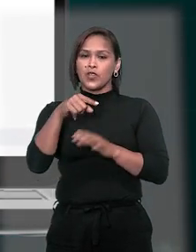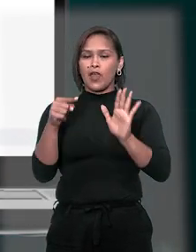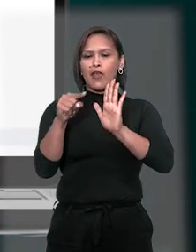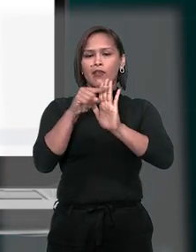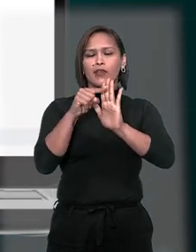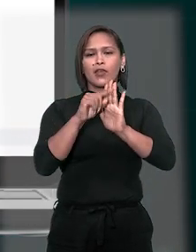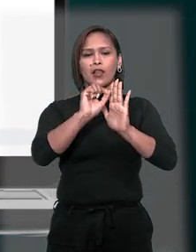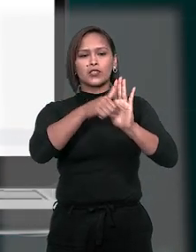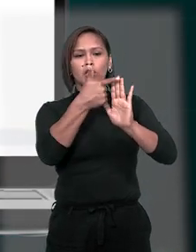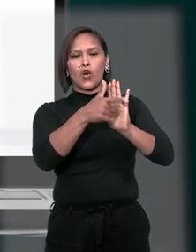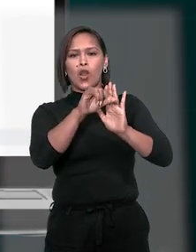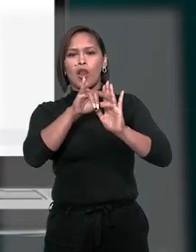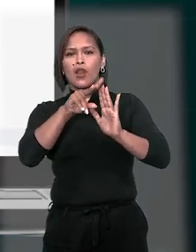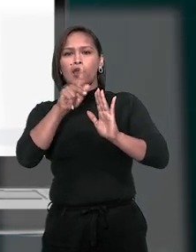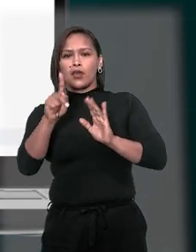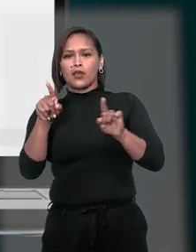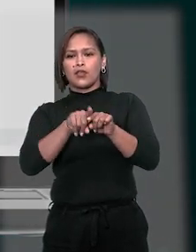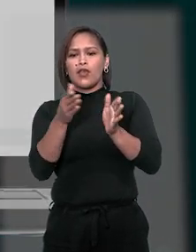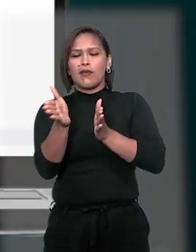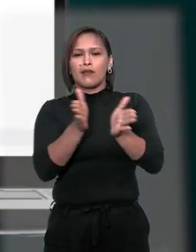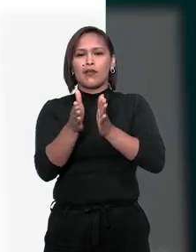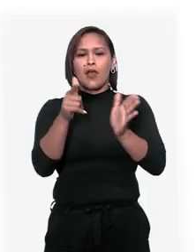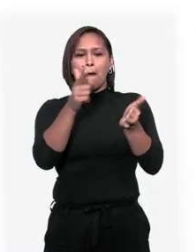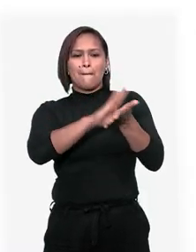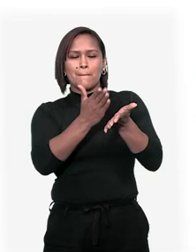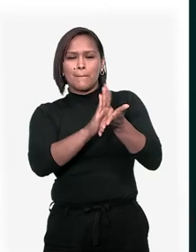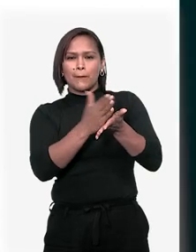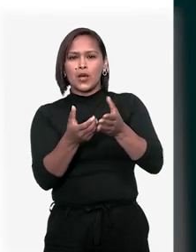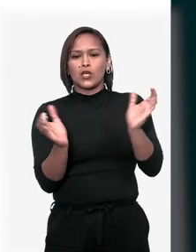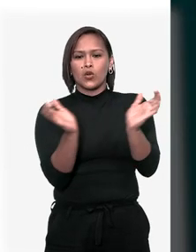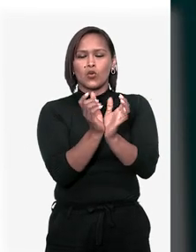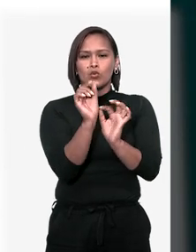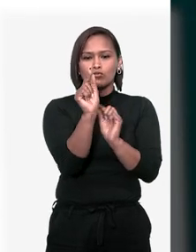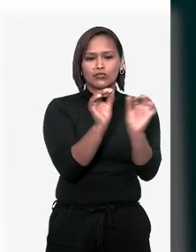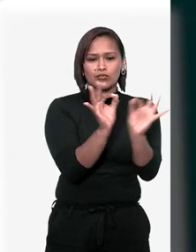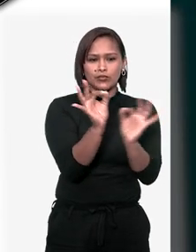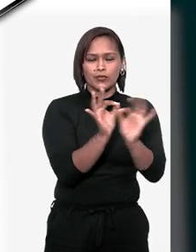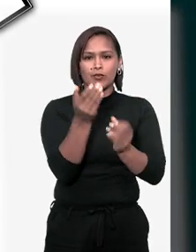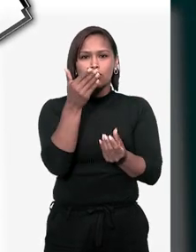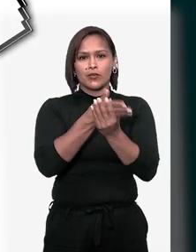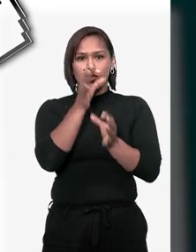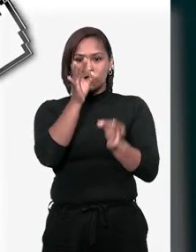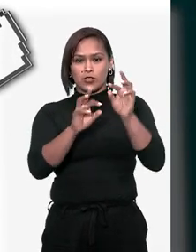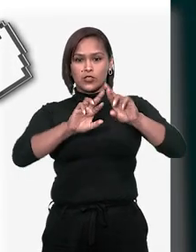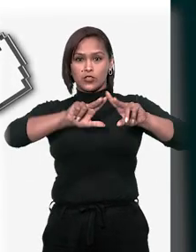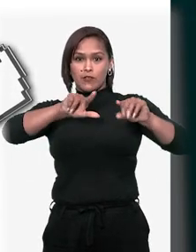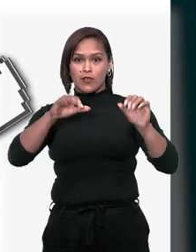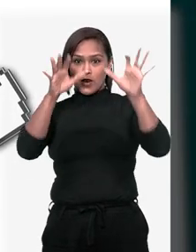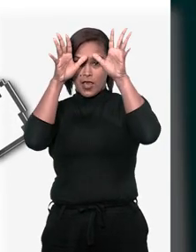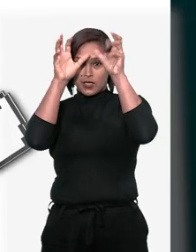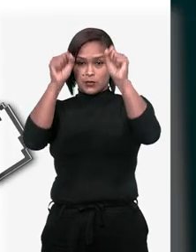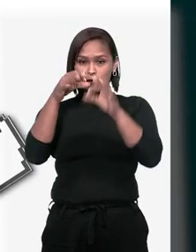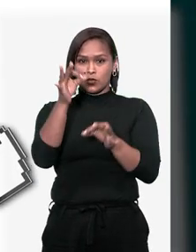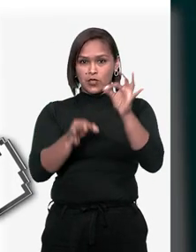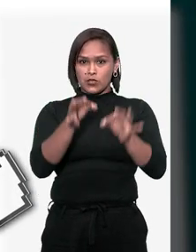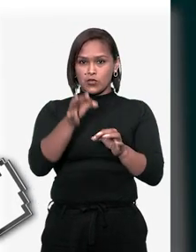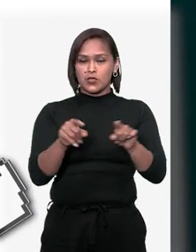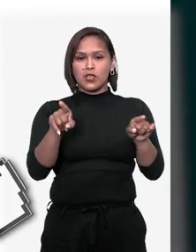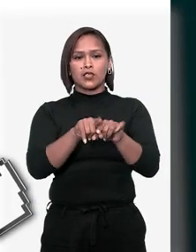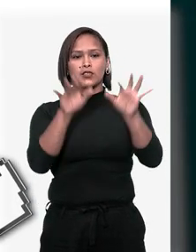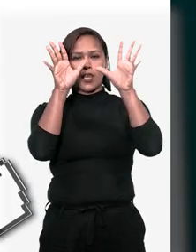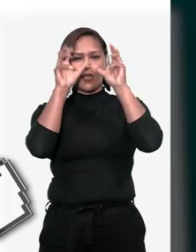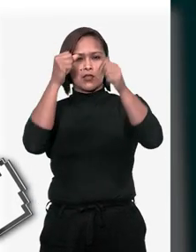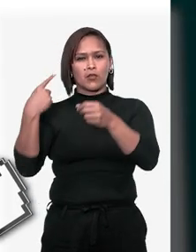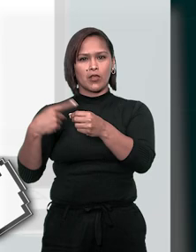E clicando neste link, você tem acesso às páginas dos núcleos de gerenciamento de precedentes de diferentes Tribunais de Justiça